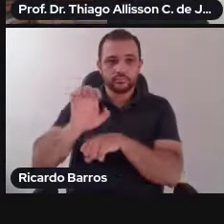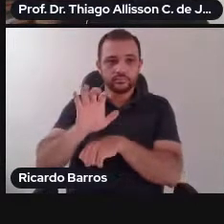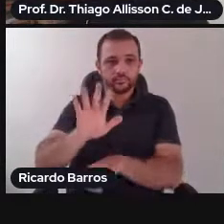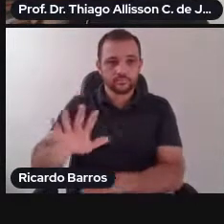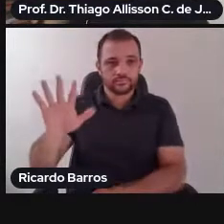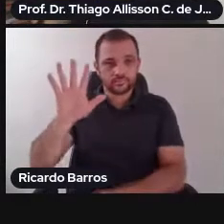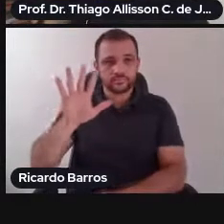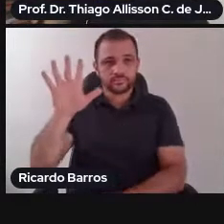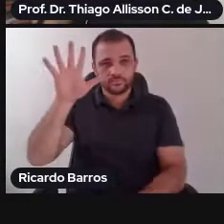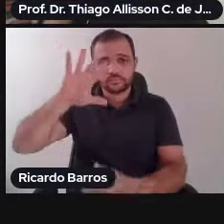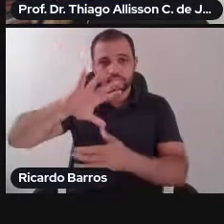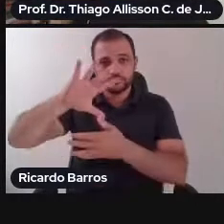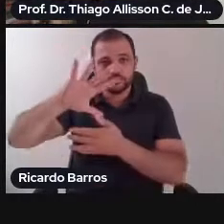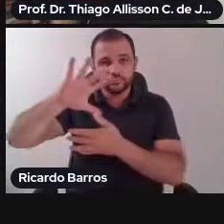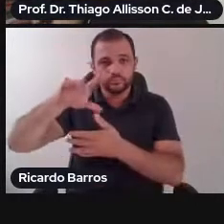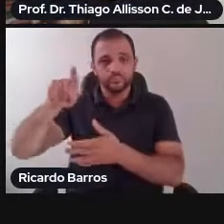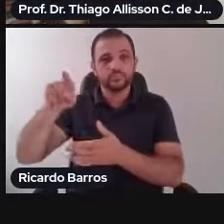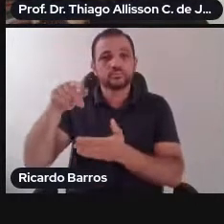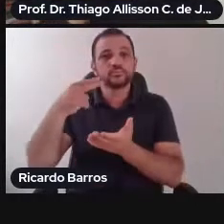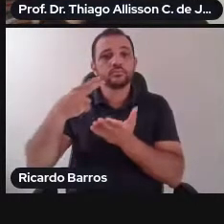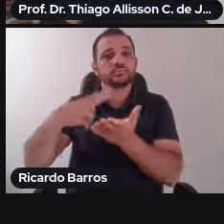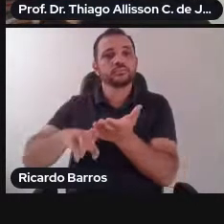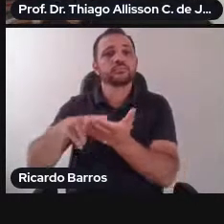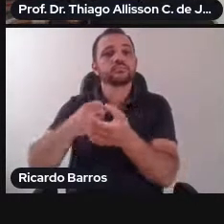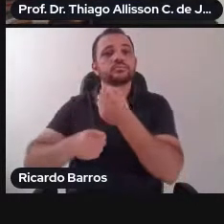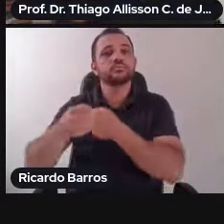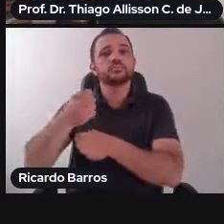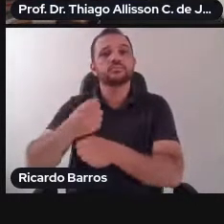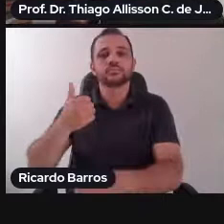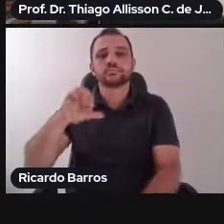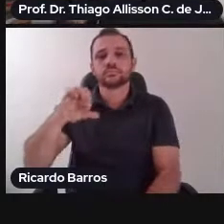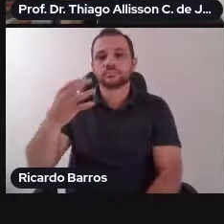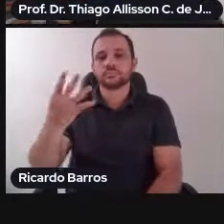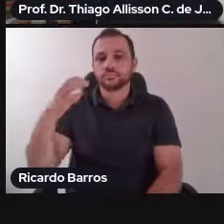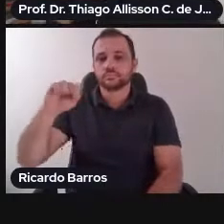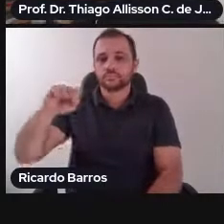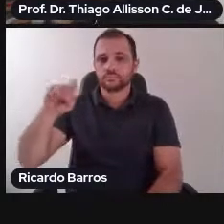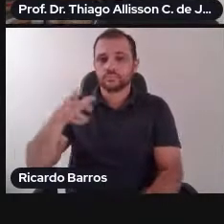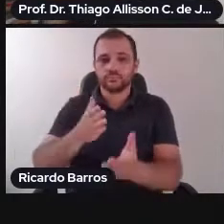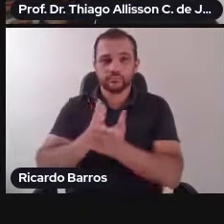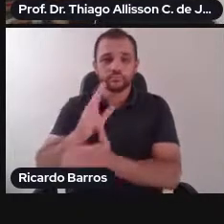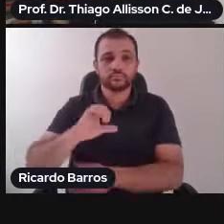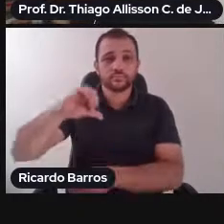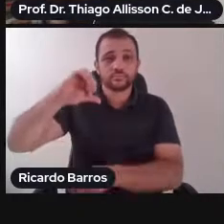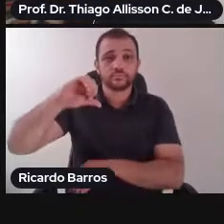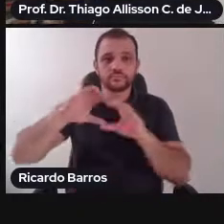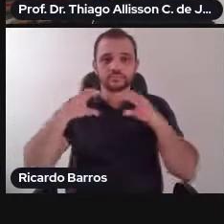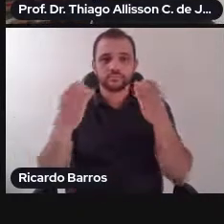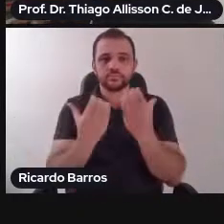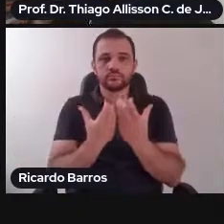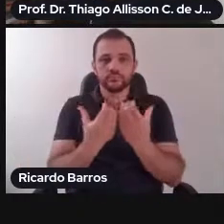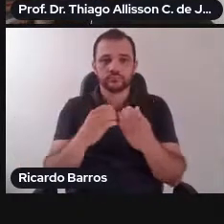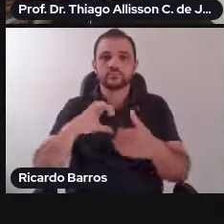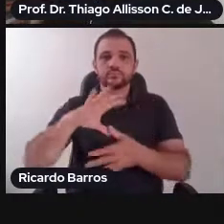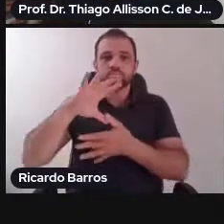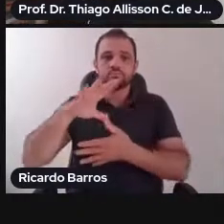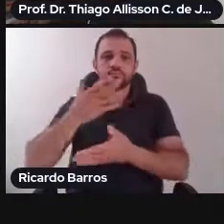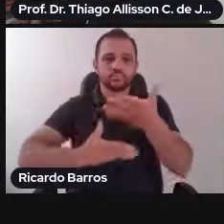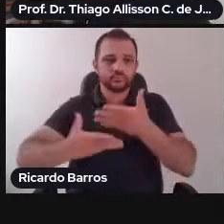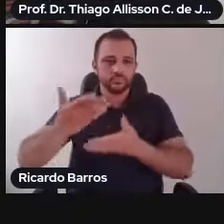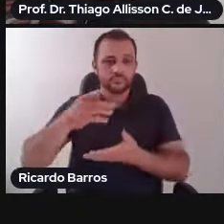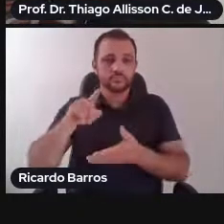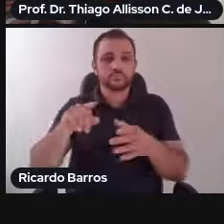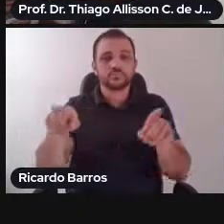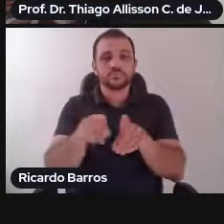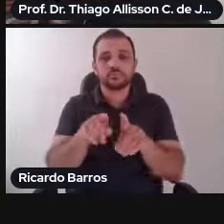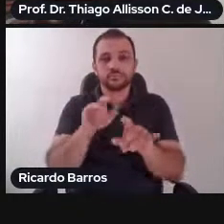1948. Ela foi aprovada na Nuna Conferência Interamericana e ali também se celebrou a Declaração Americana de Direitos e Deveres